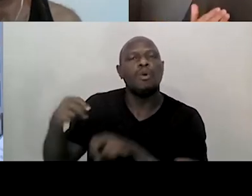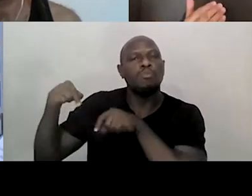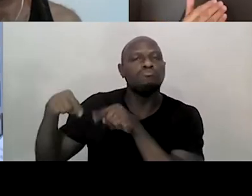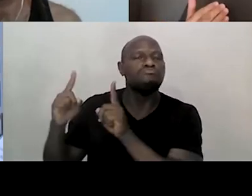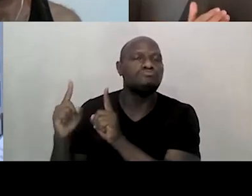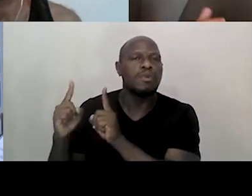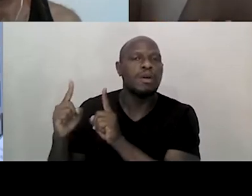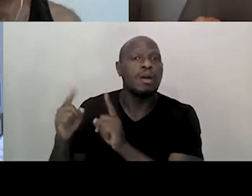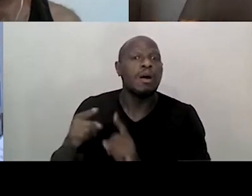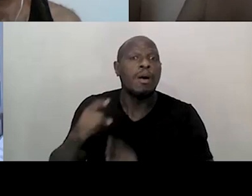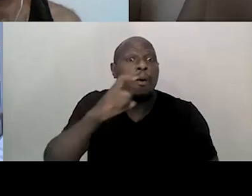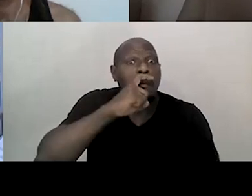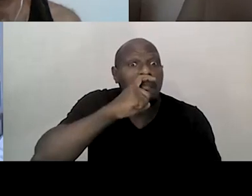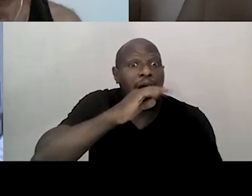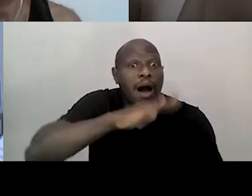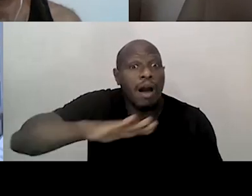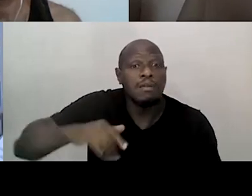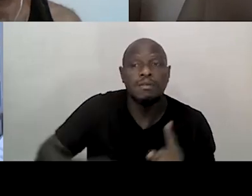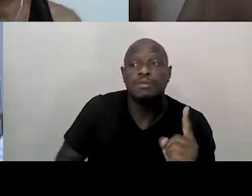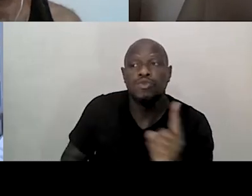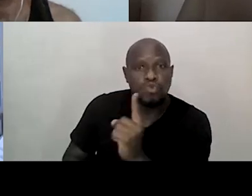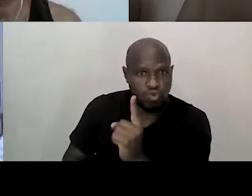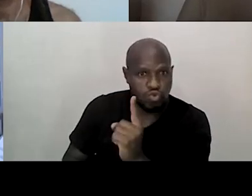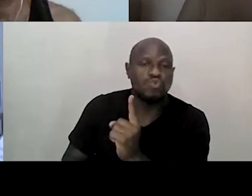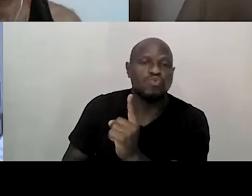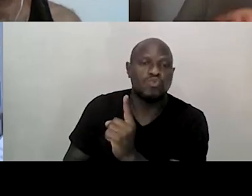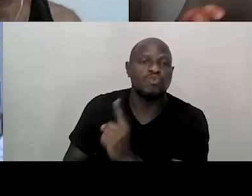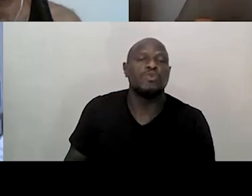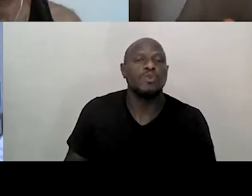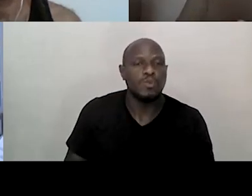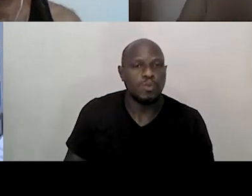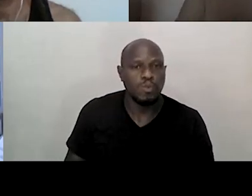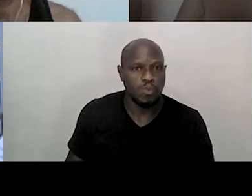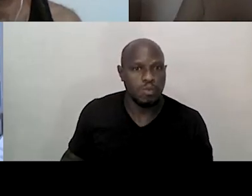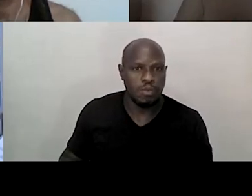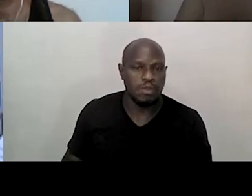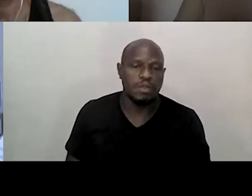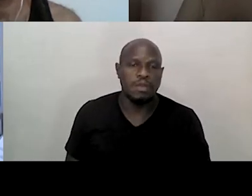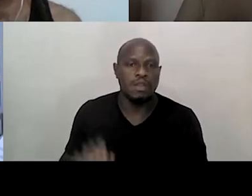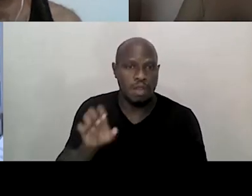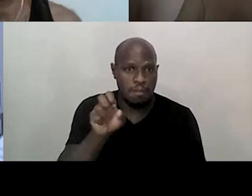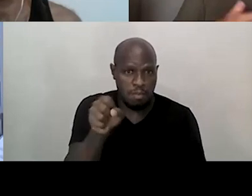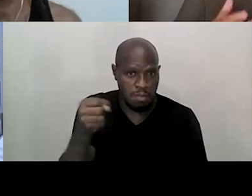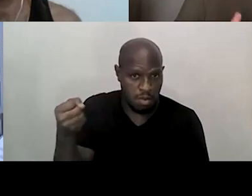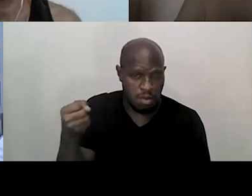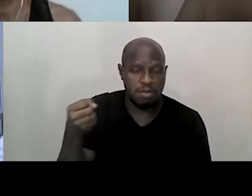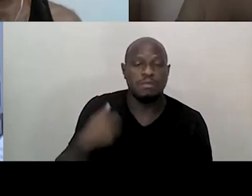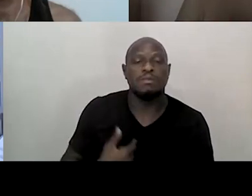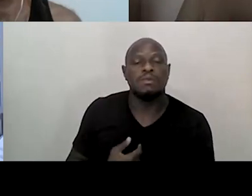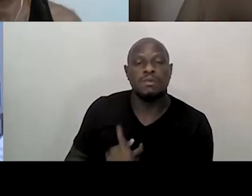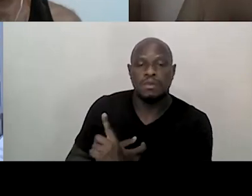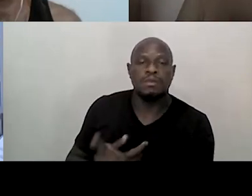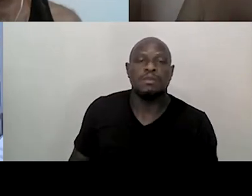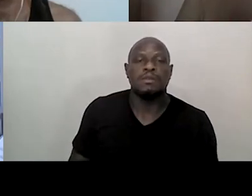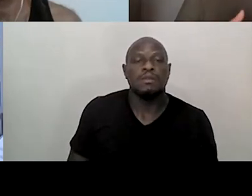na porta do hall de entrada e se apresentou, falou